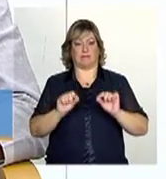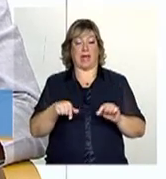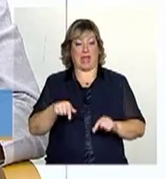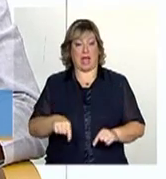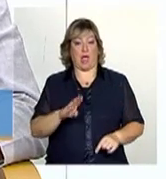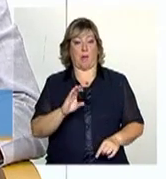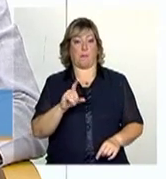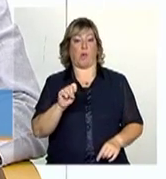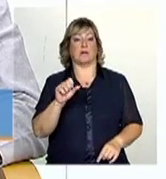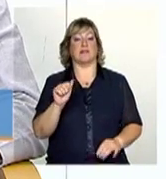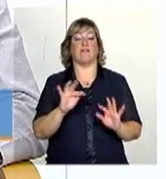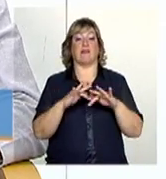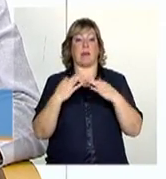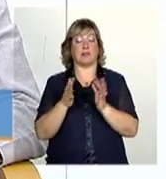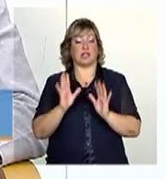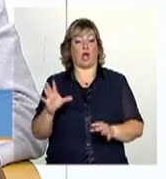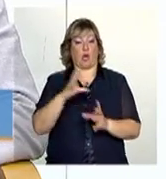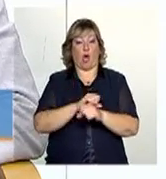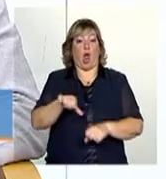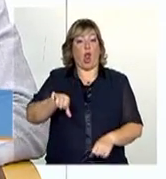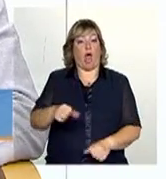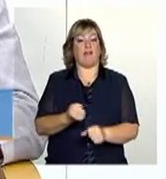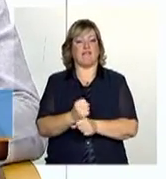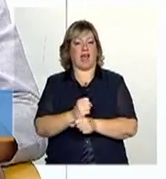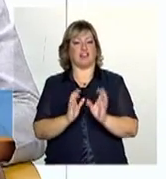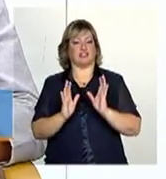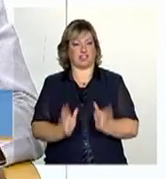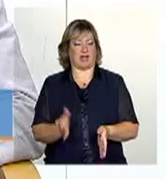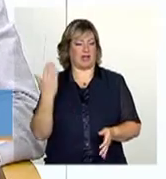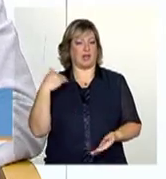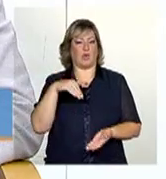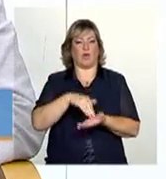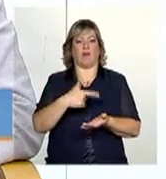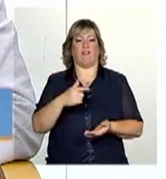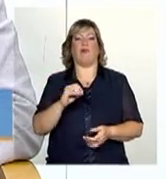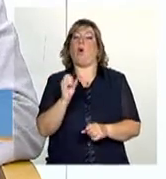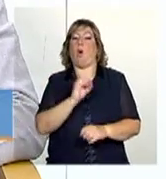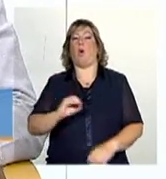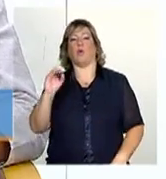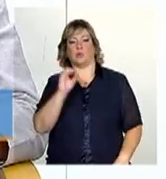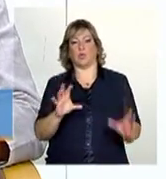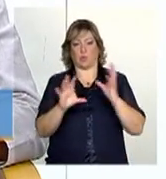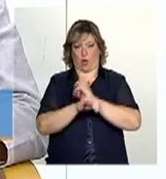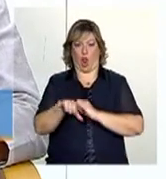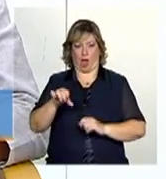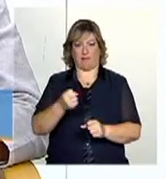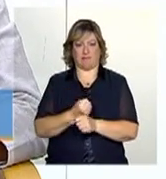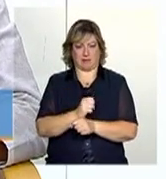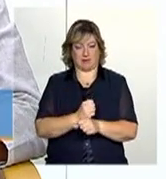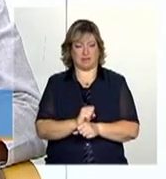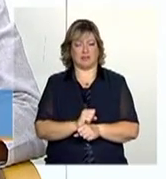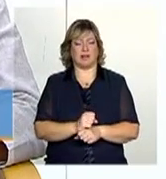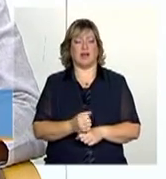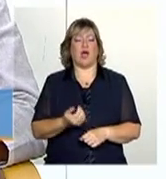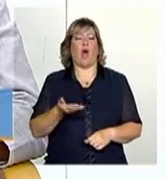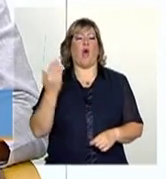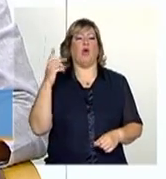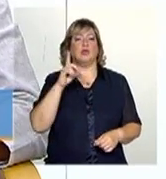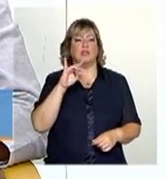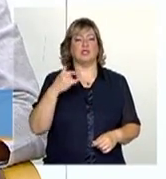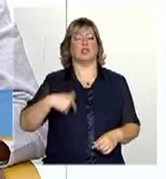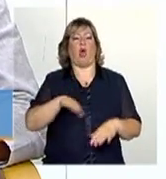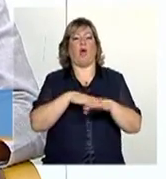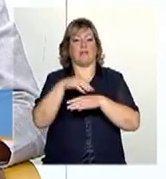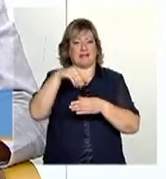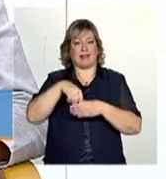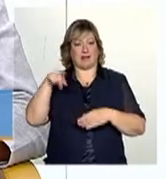Família fez nove anos agora, dia 20 de outubro. Acabou de completar seus nove anos e conversávamos outro dia, Adriana, no Ministério, como